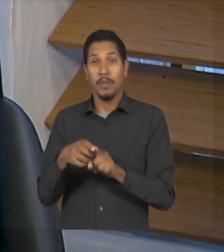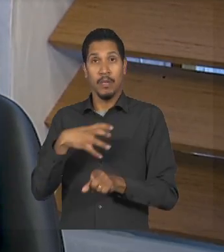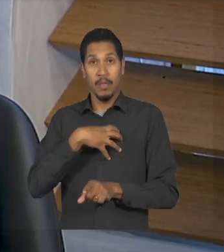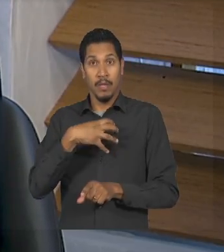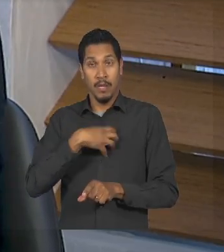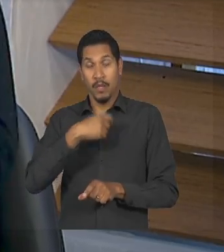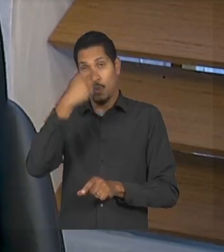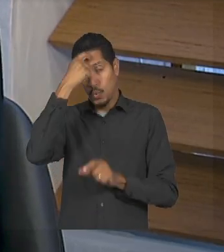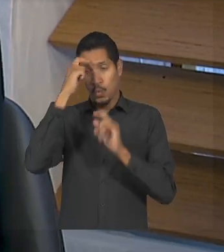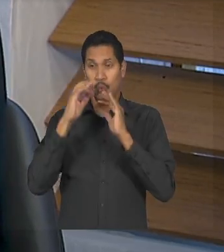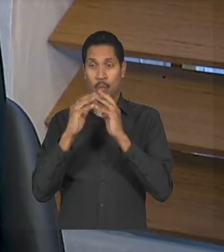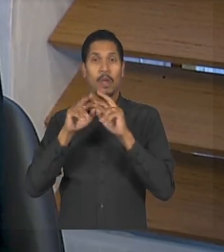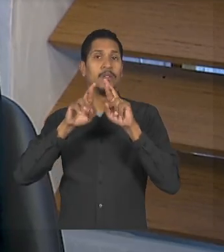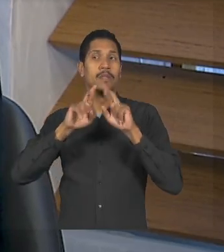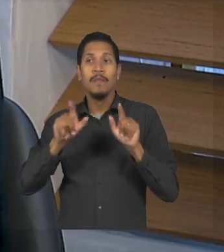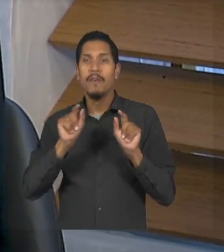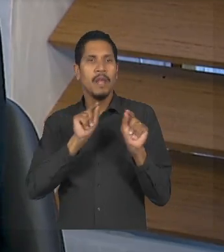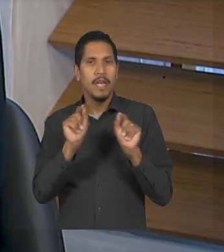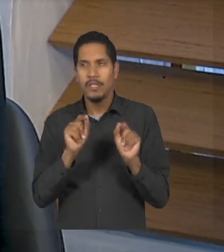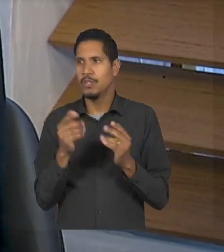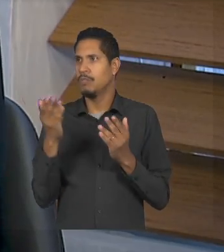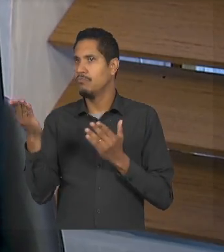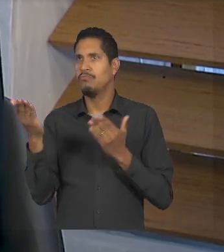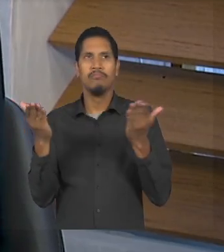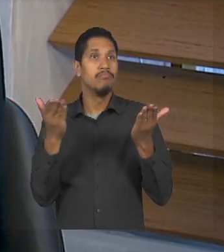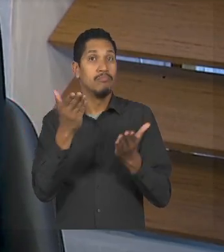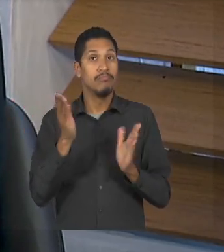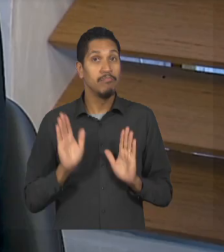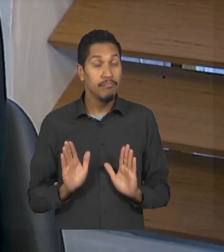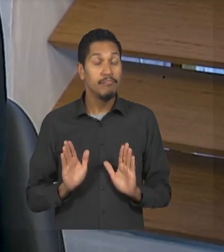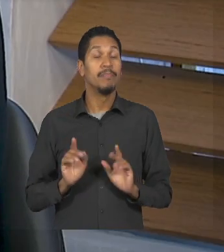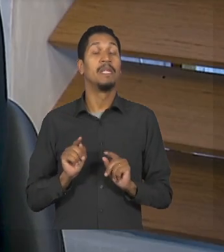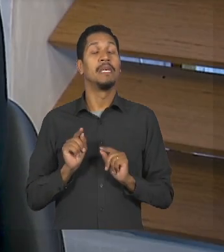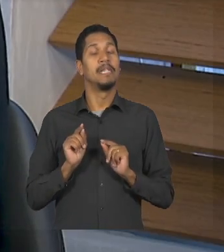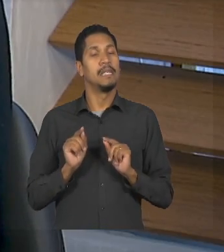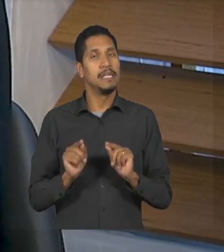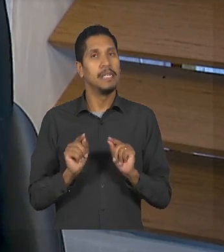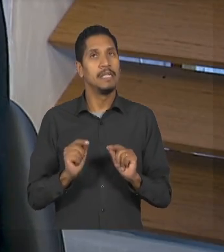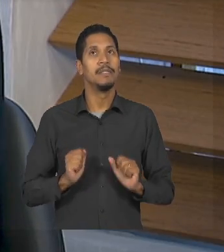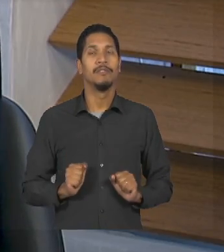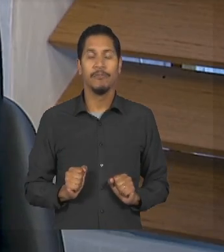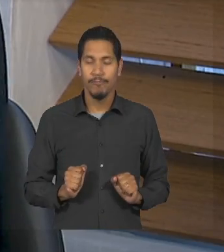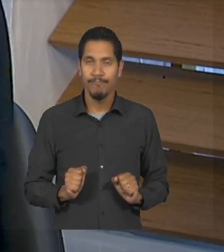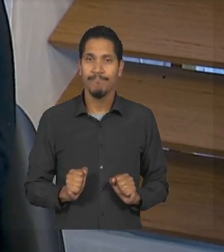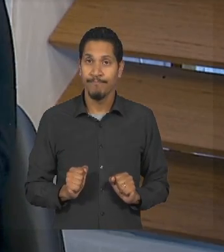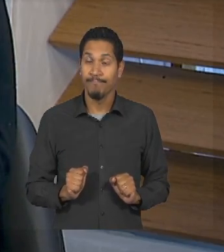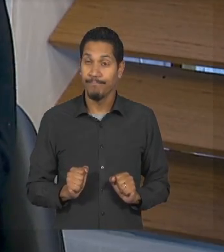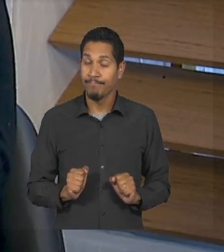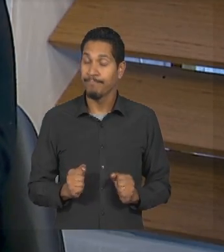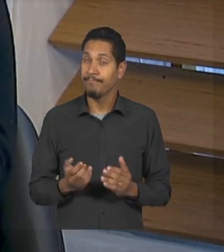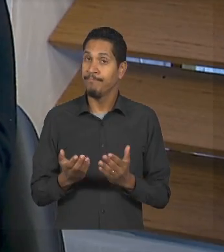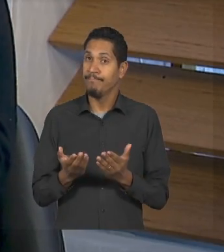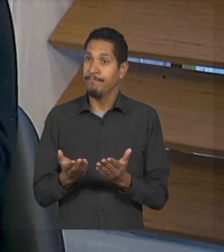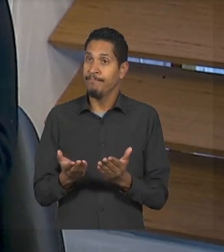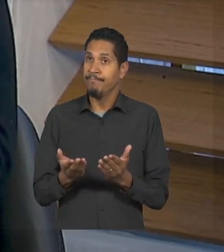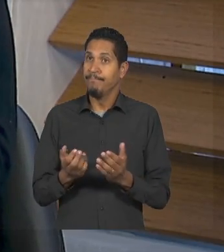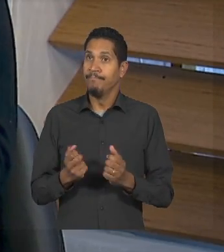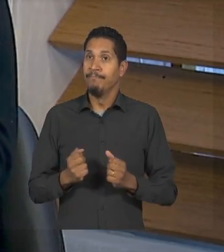neurológica diferenciada e que isso e que toda essa condição pode ser